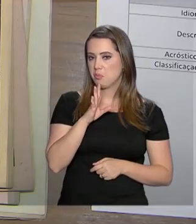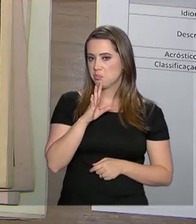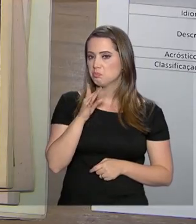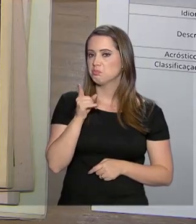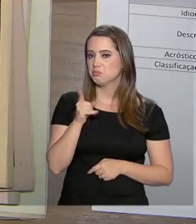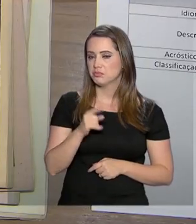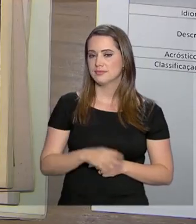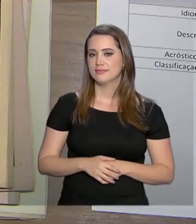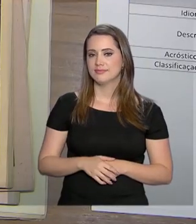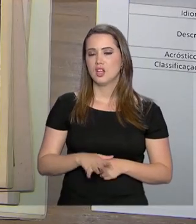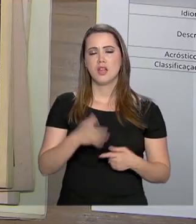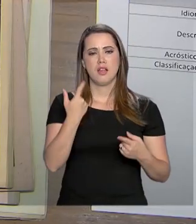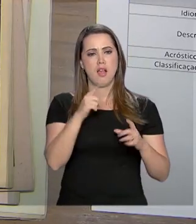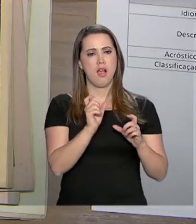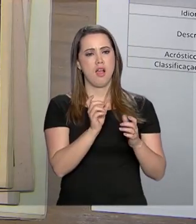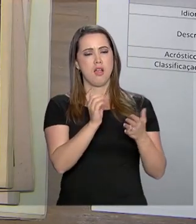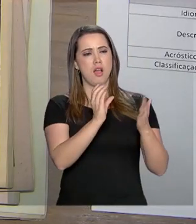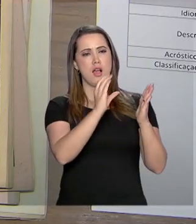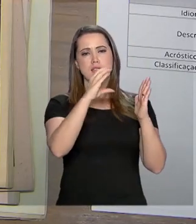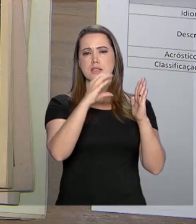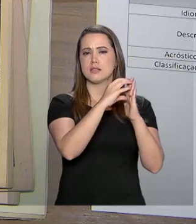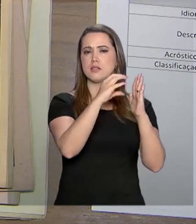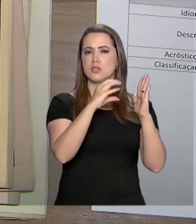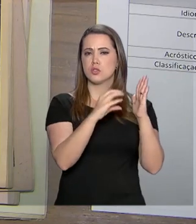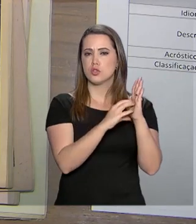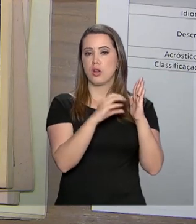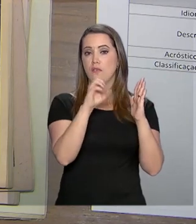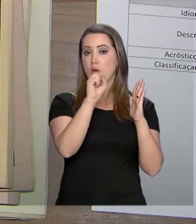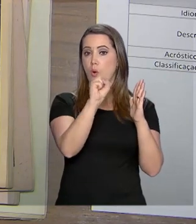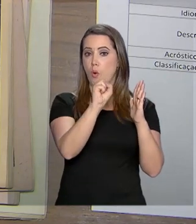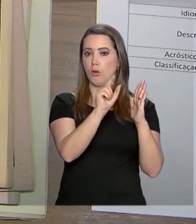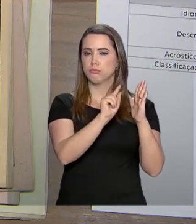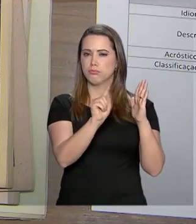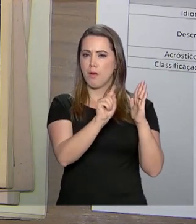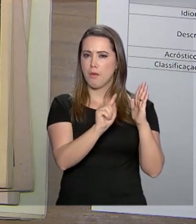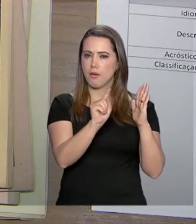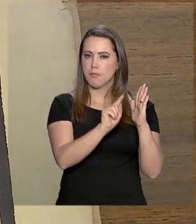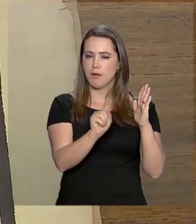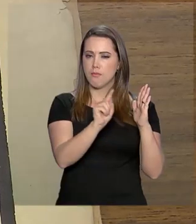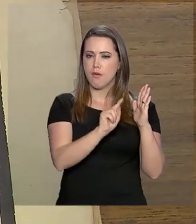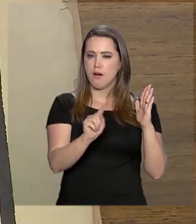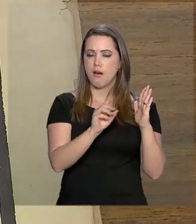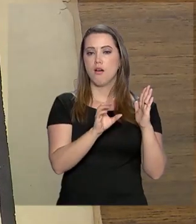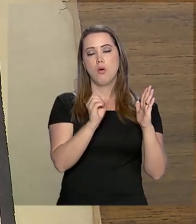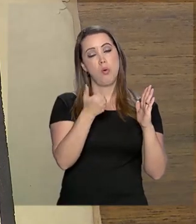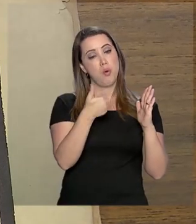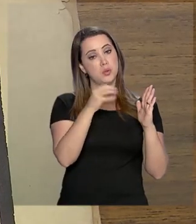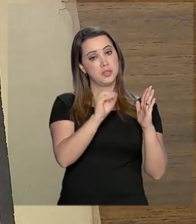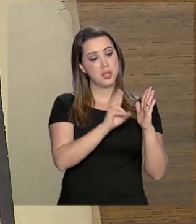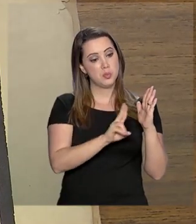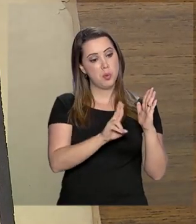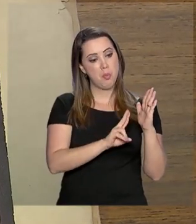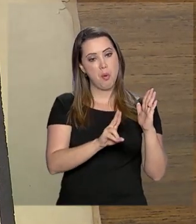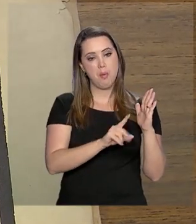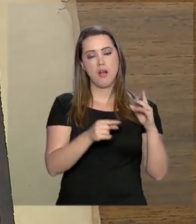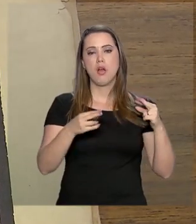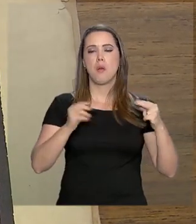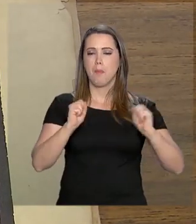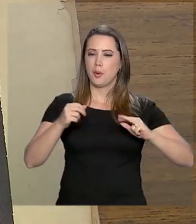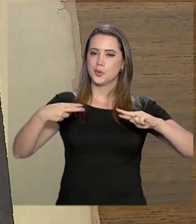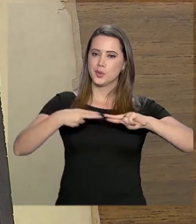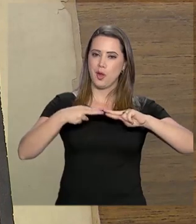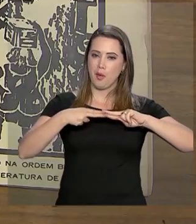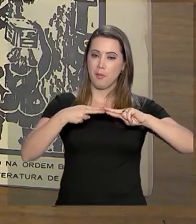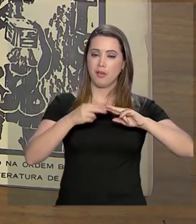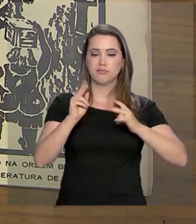As estrofes mais comuns são as de 10, 8 ou 6 versos, onde vale rimar. Alguns poemas são ilustrados com